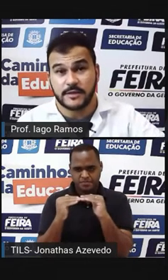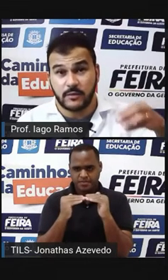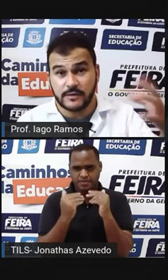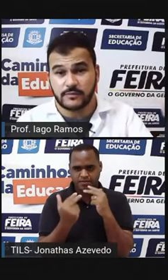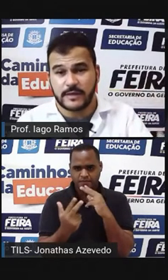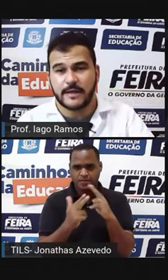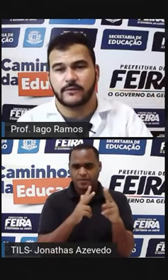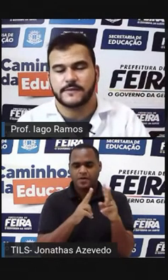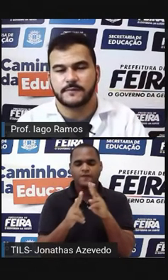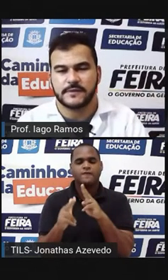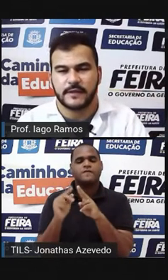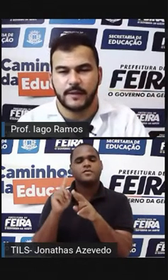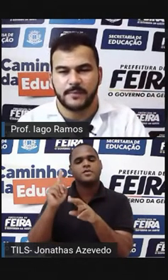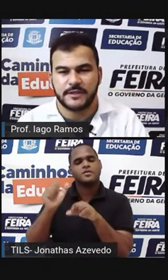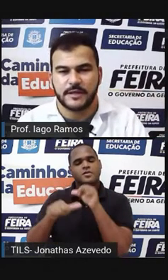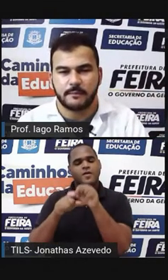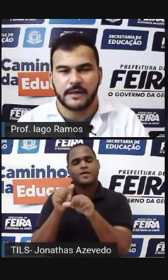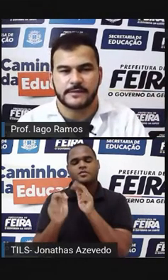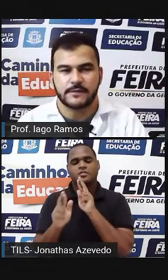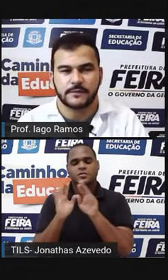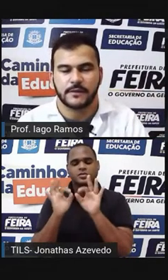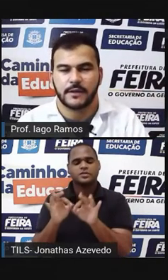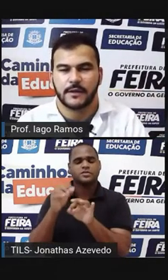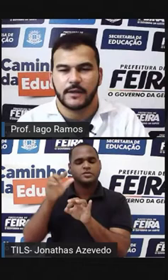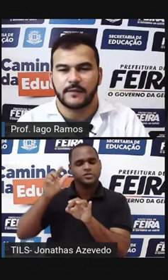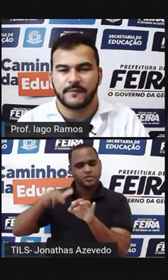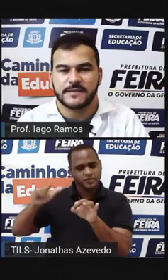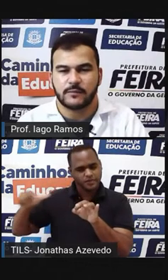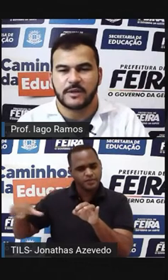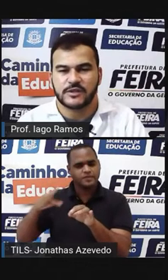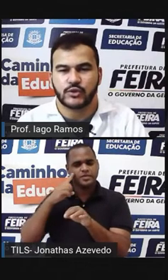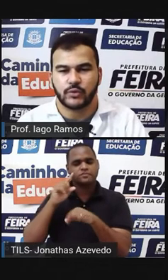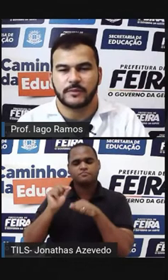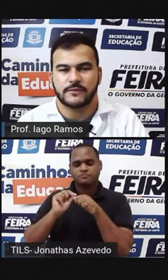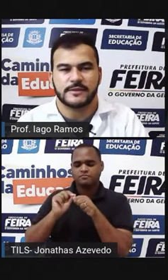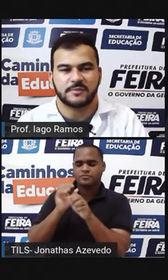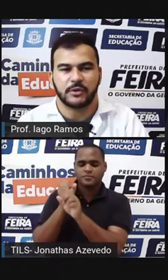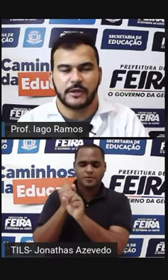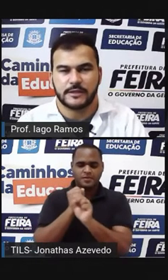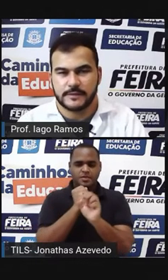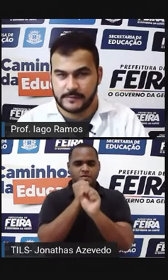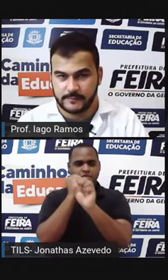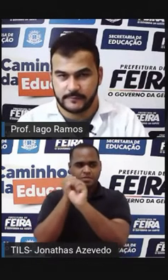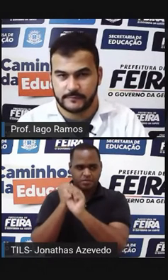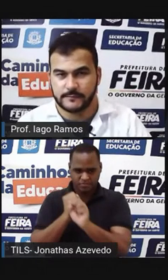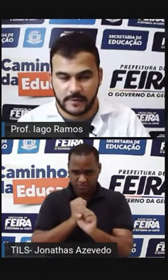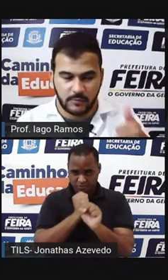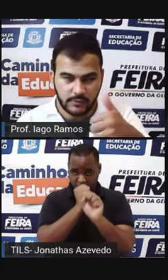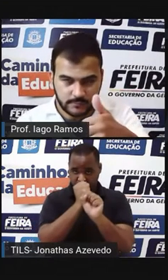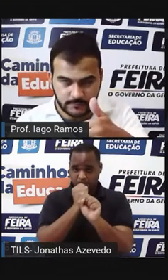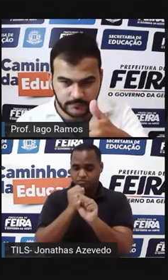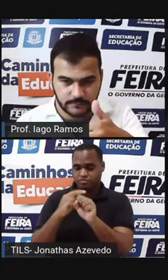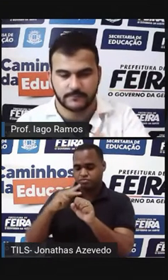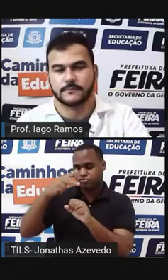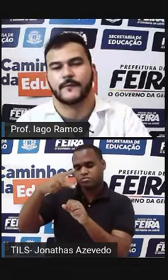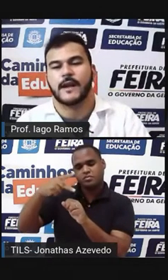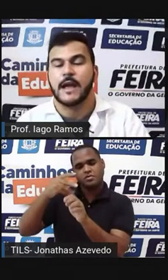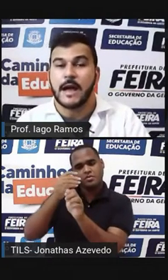você achar o resultado É só você repetir a base E fazer uma soma Nos expoentes Tá bom?